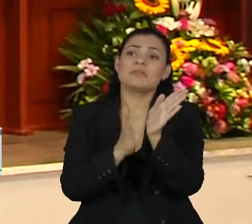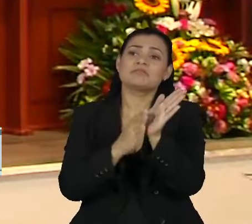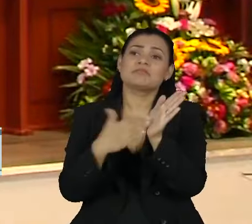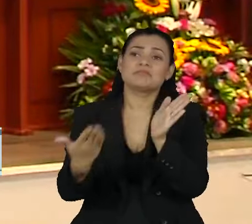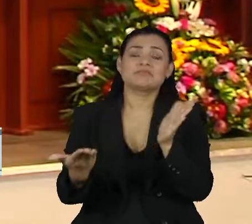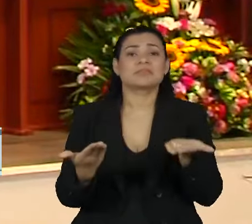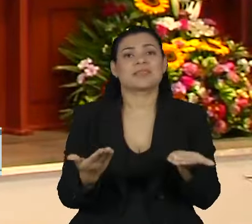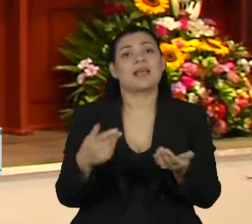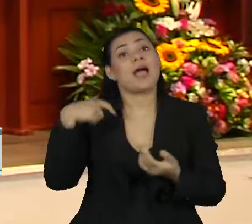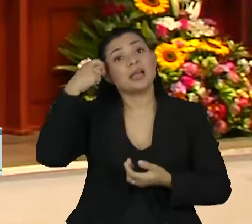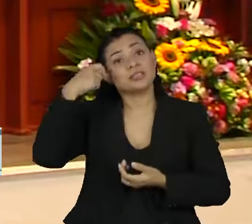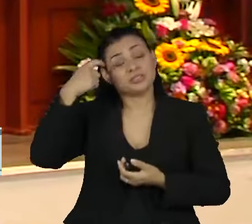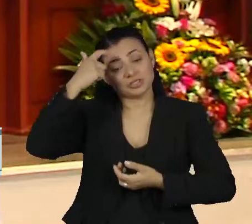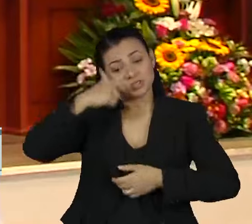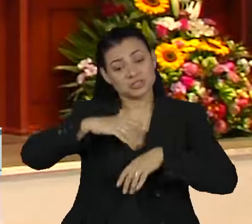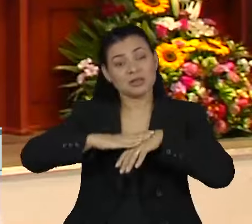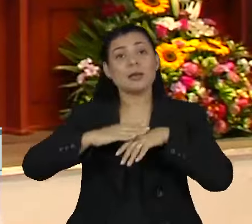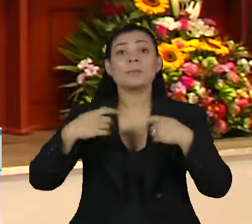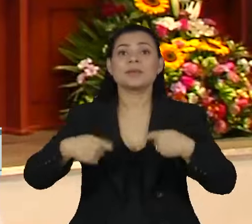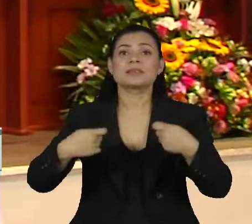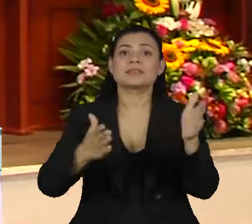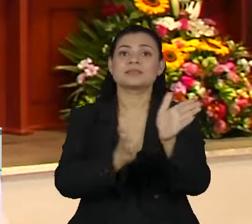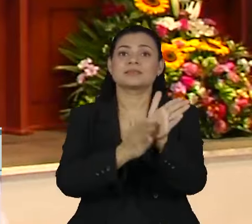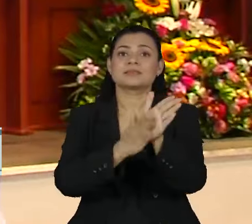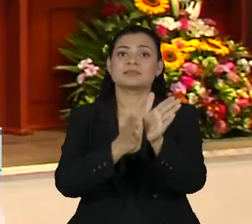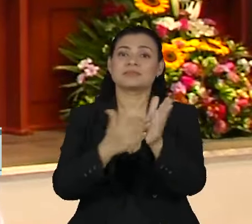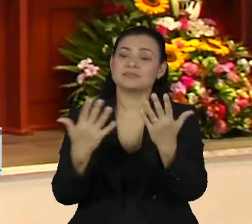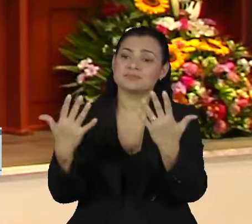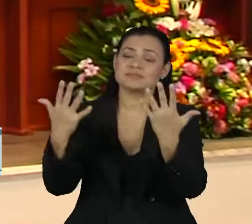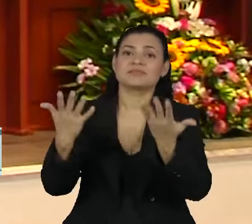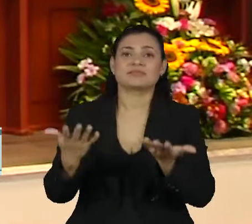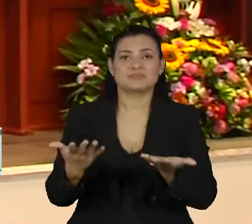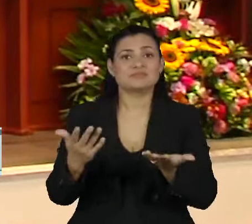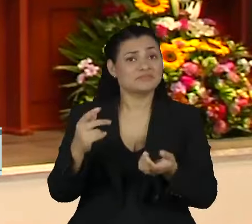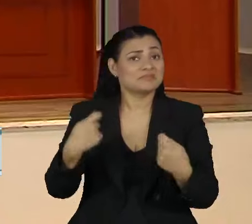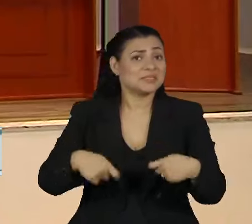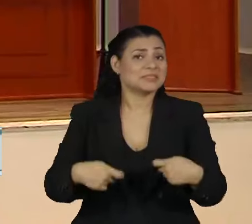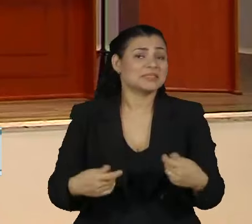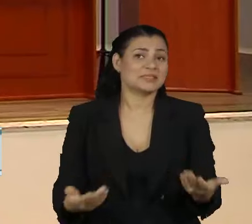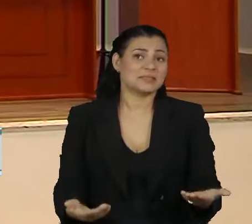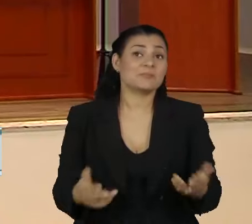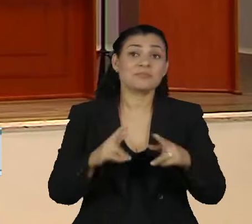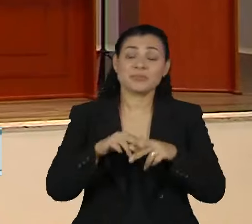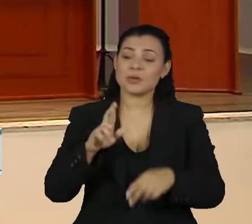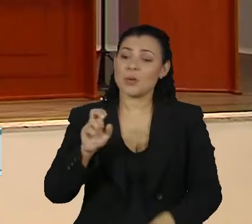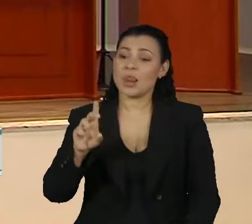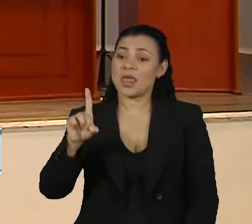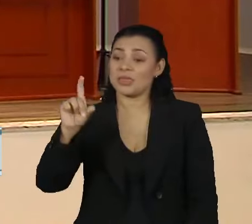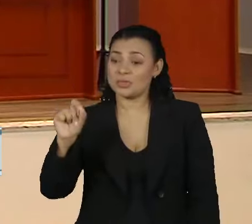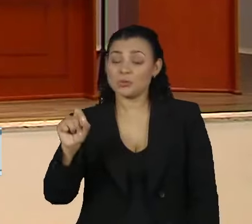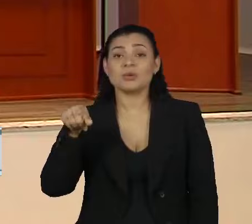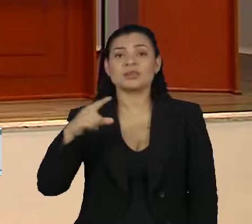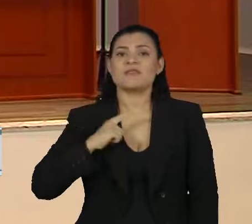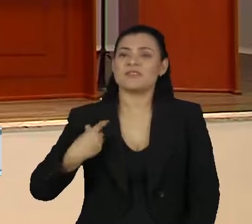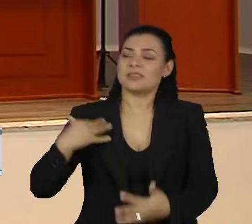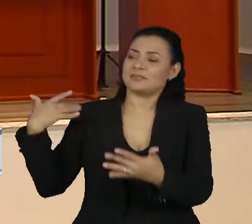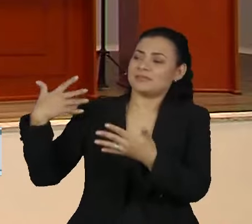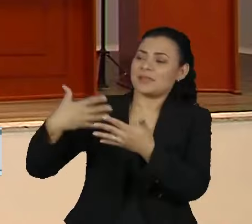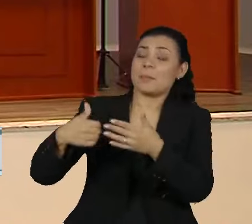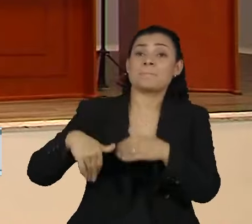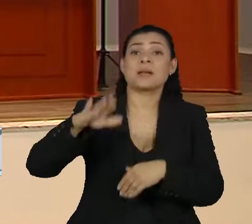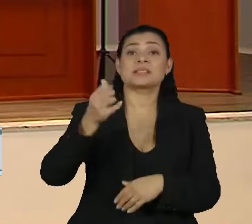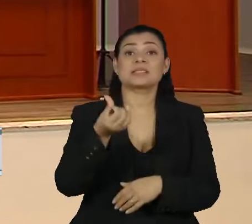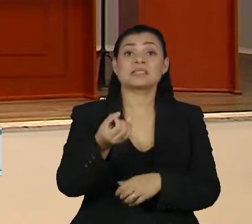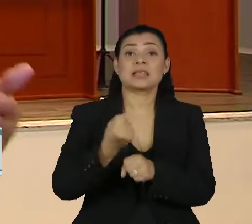precisa disso, né? Eu acho que precisa do reconhecimento. Rolando Boldrin teve uma carreira de mais de